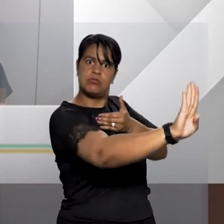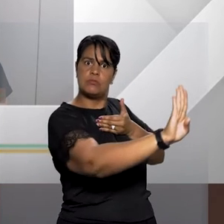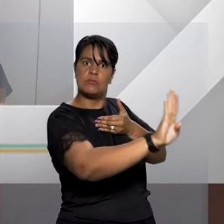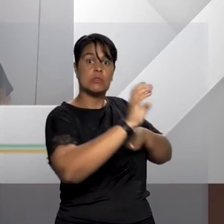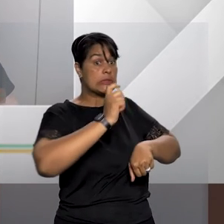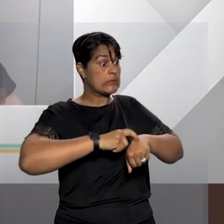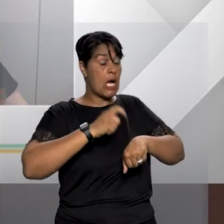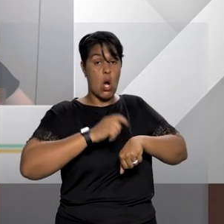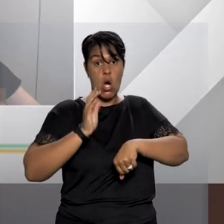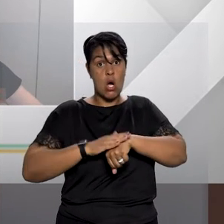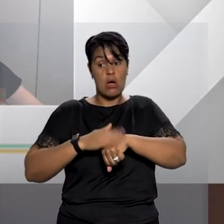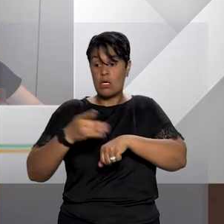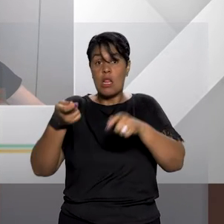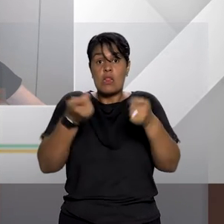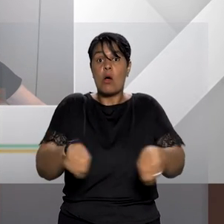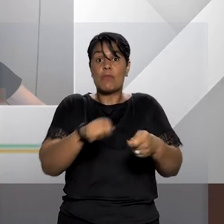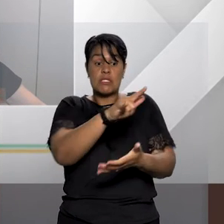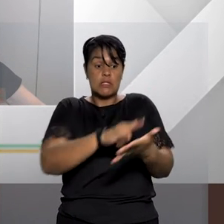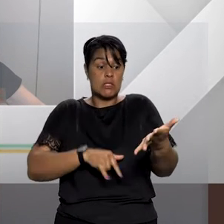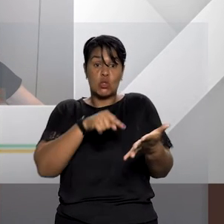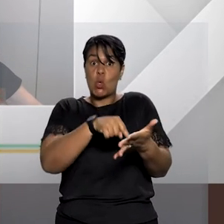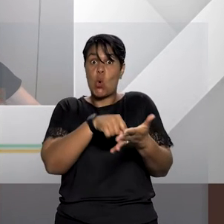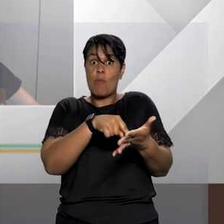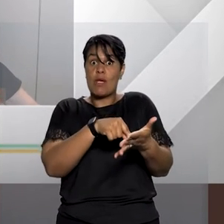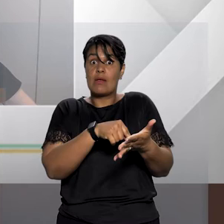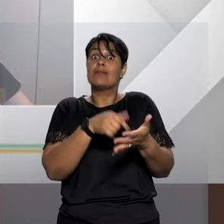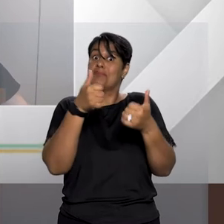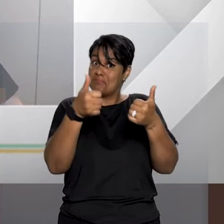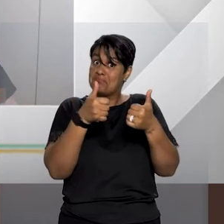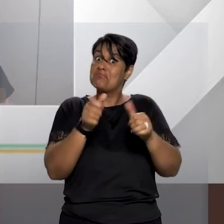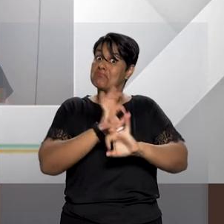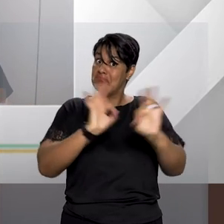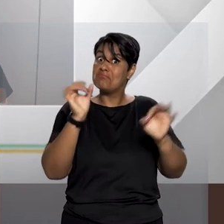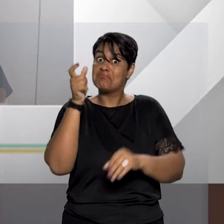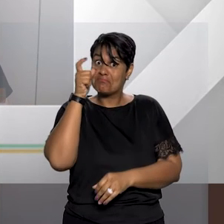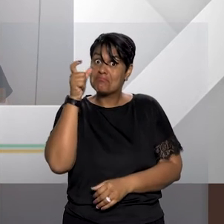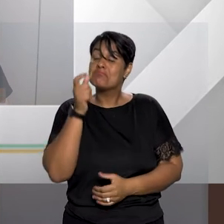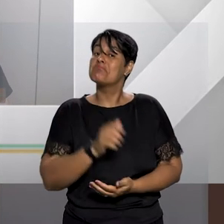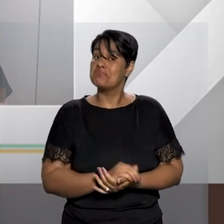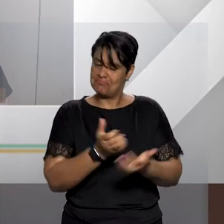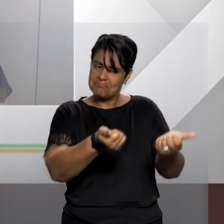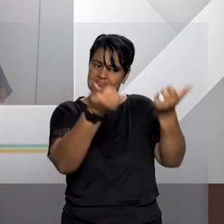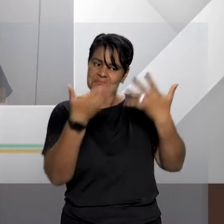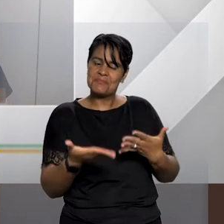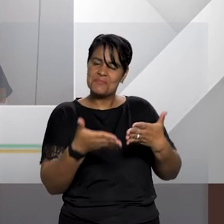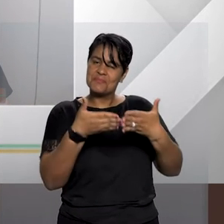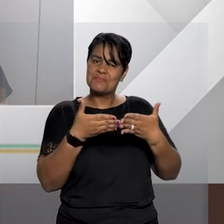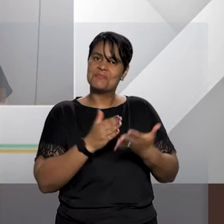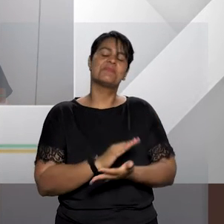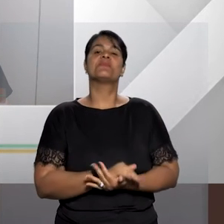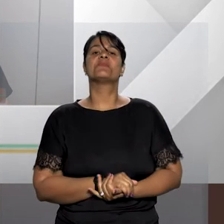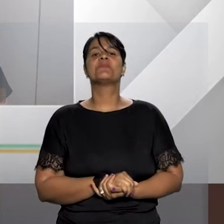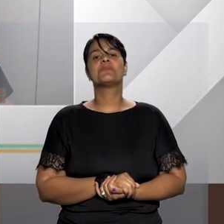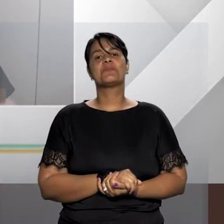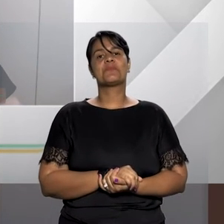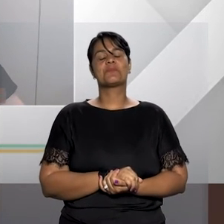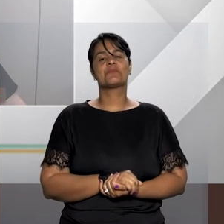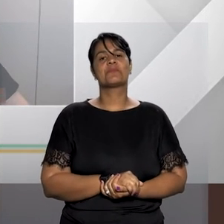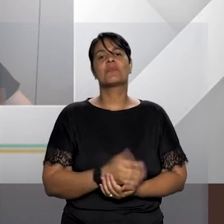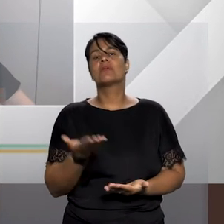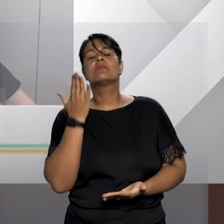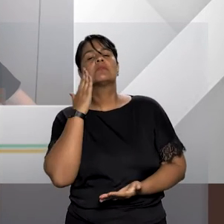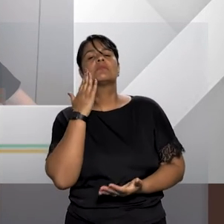mesmo sem autorização judicial prévia. Bem interessante isso, né? Eu gostaria de ouvir então as suas considerações sobre os resultados